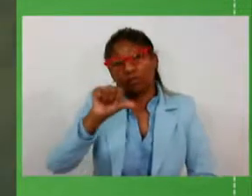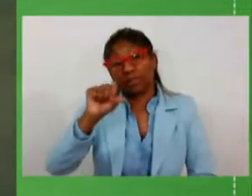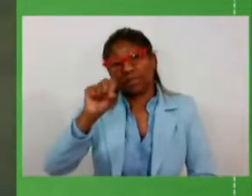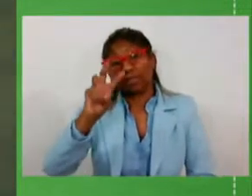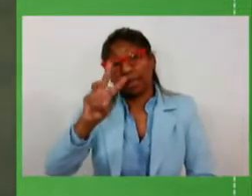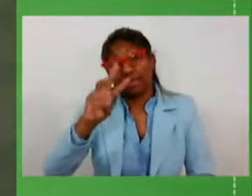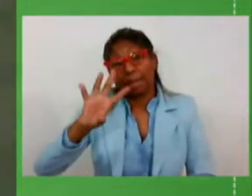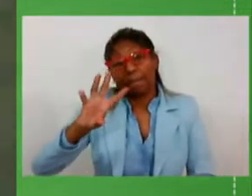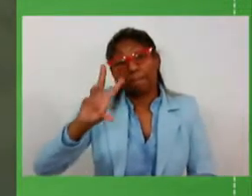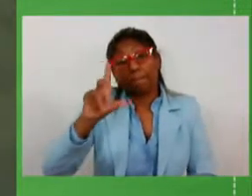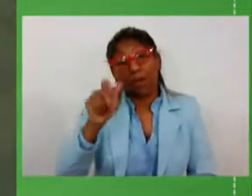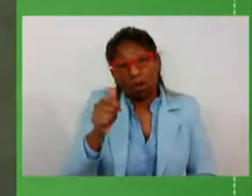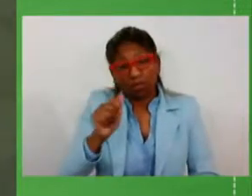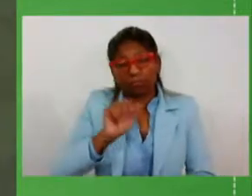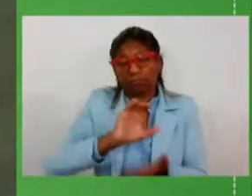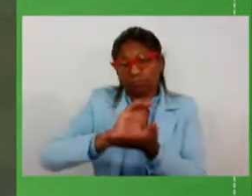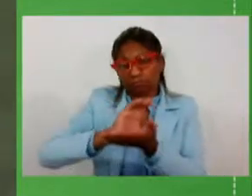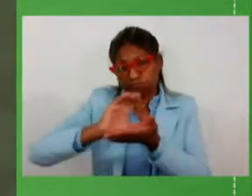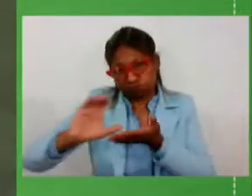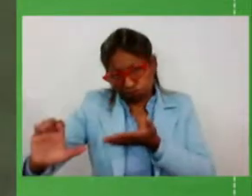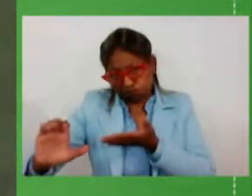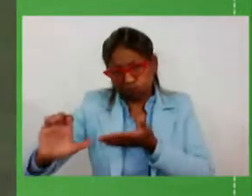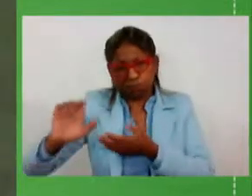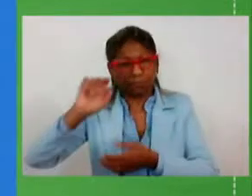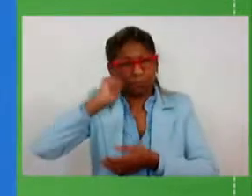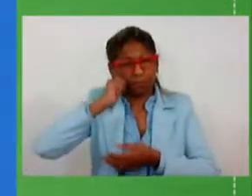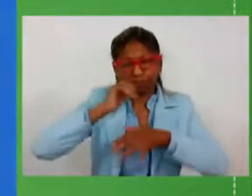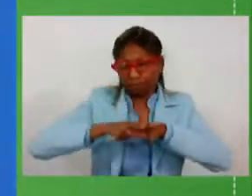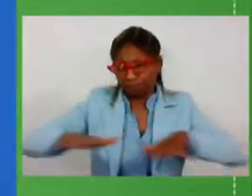em investimentos desta região